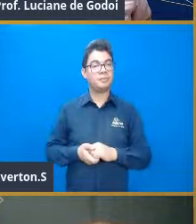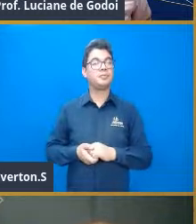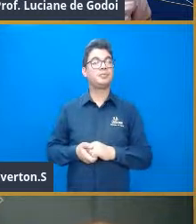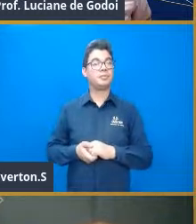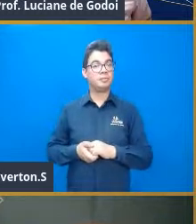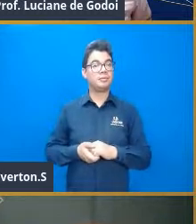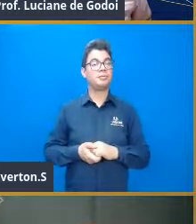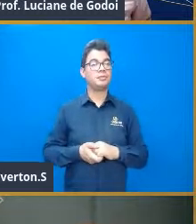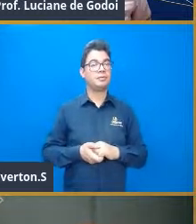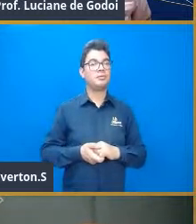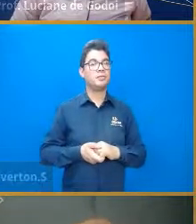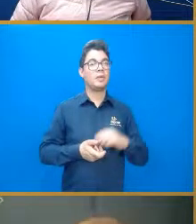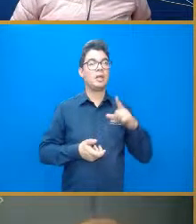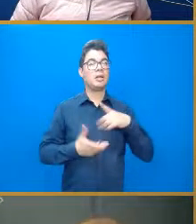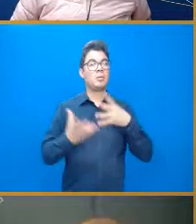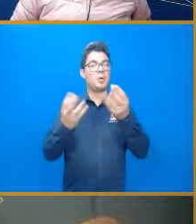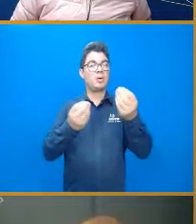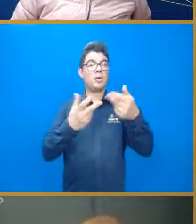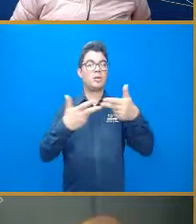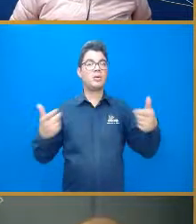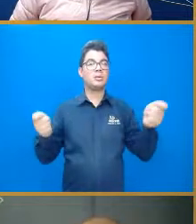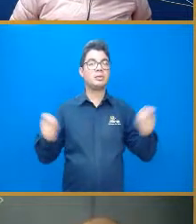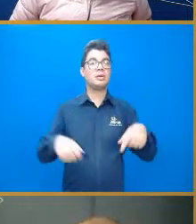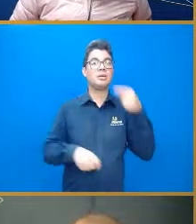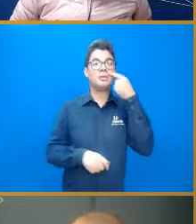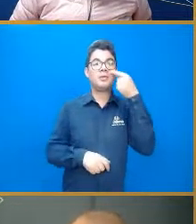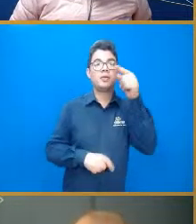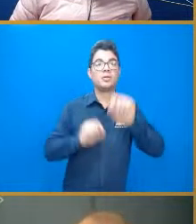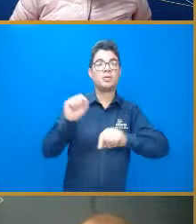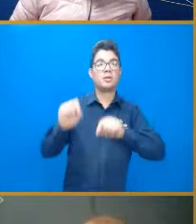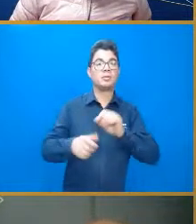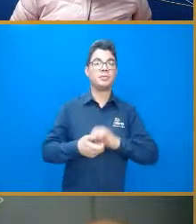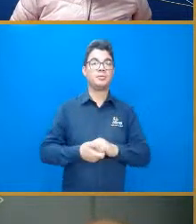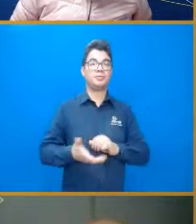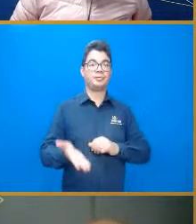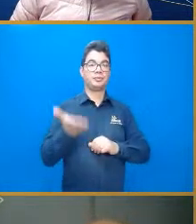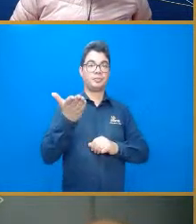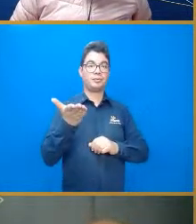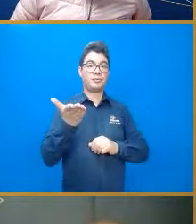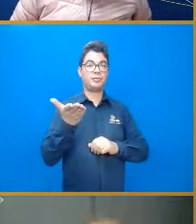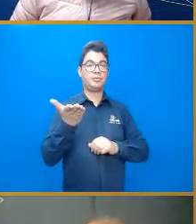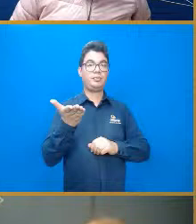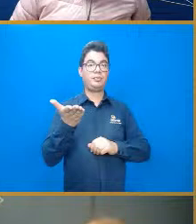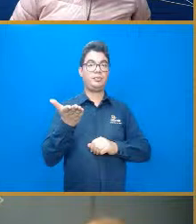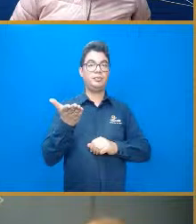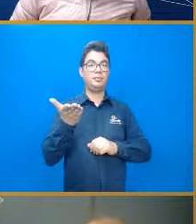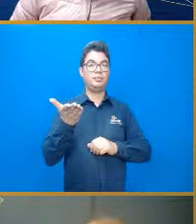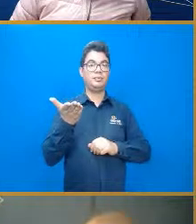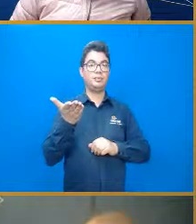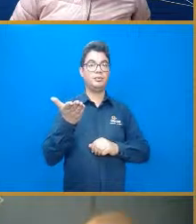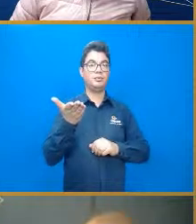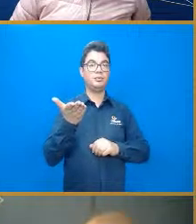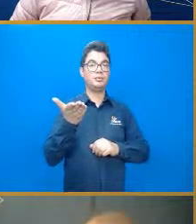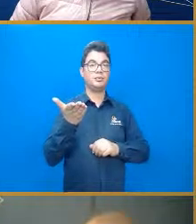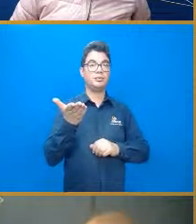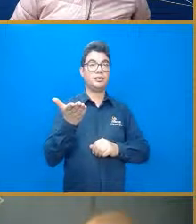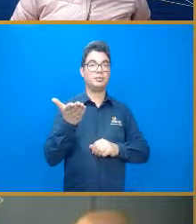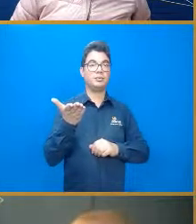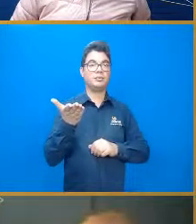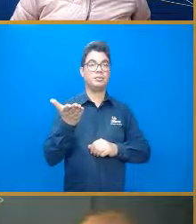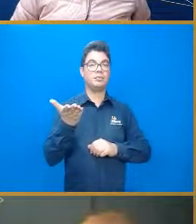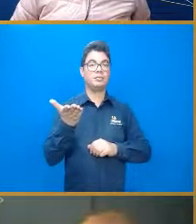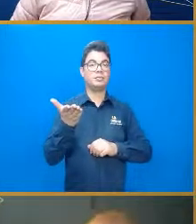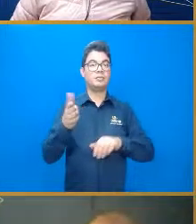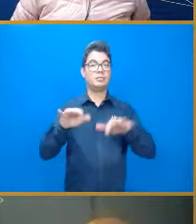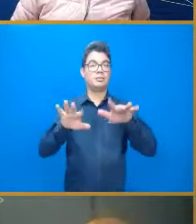tem bastante coisa, quer ver, Manuel, na aviação a régua é chamada de computador de voo, hoje em dia o computador é